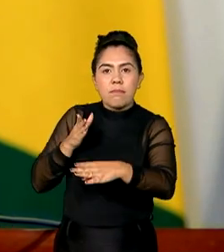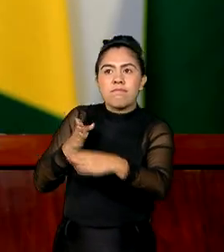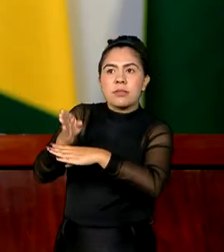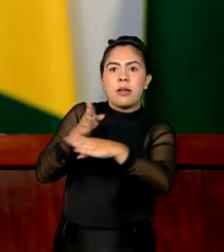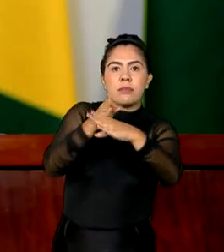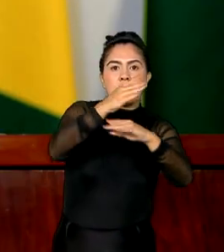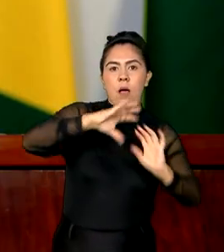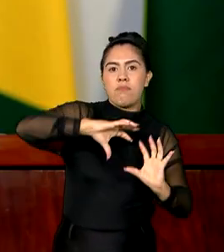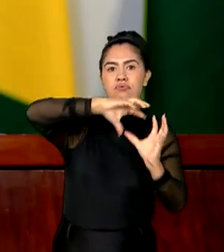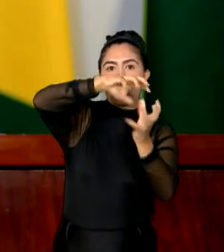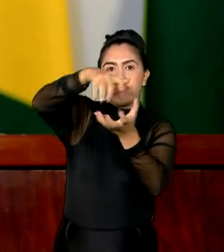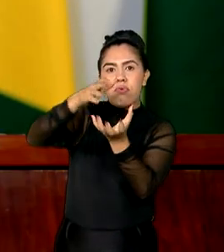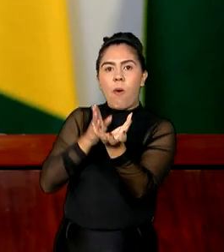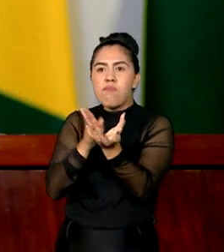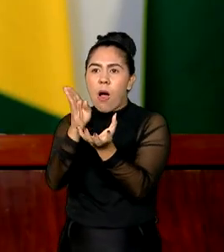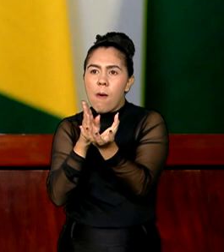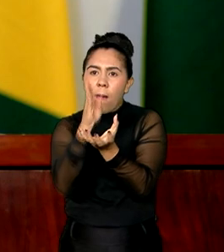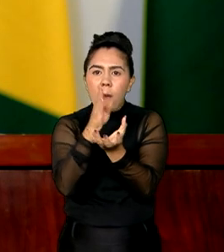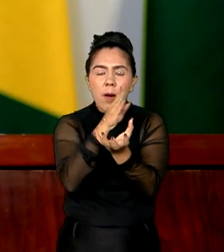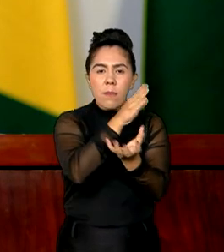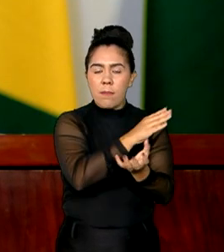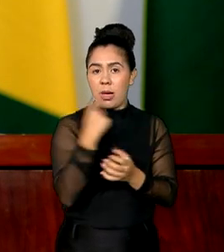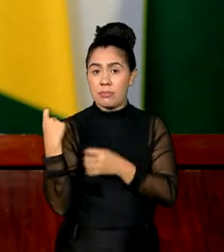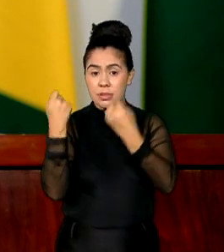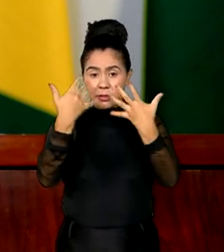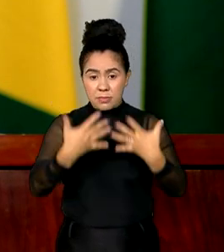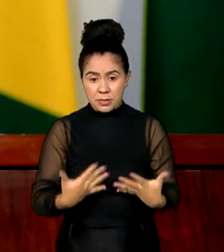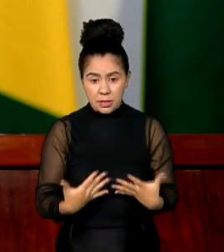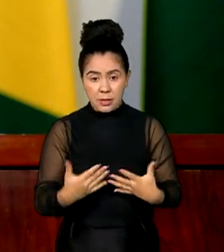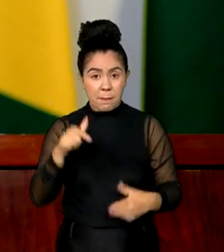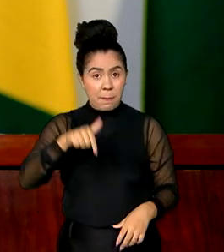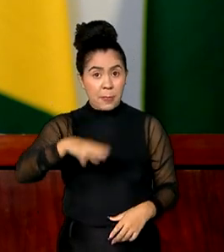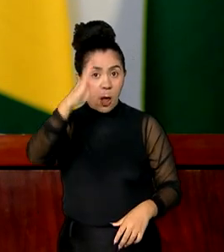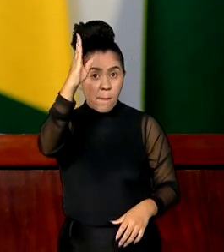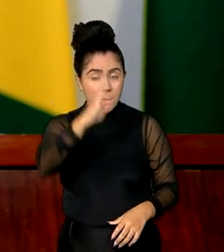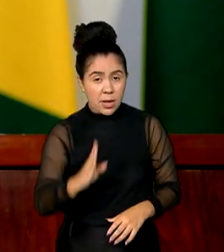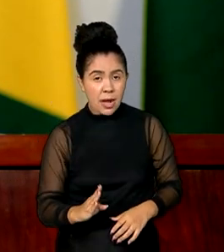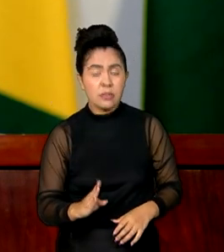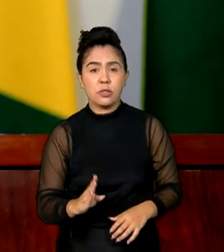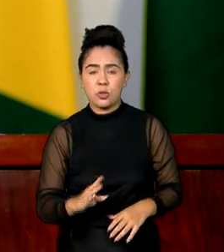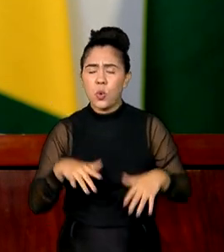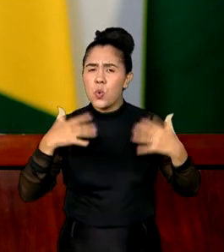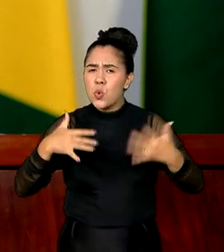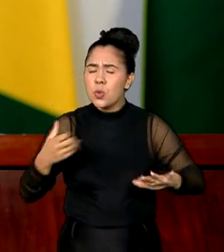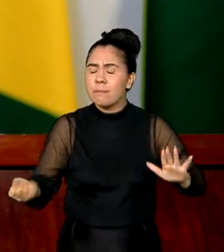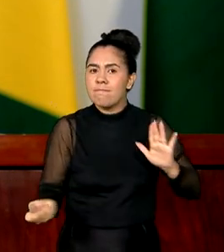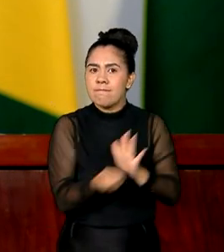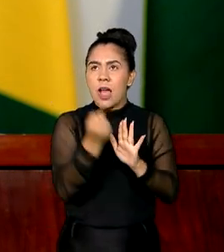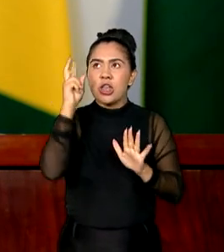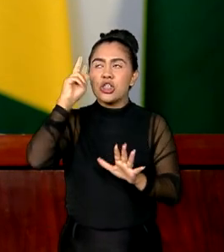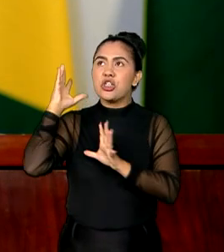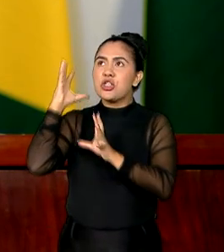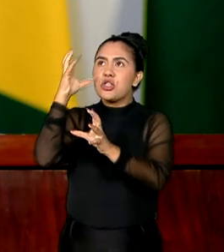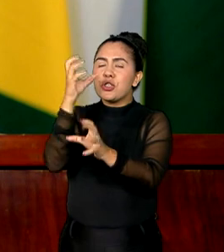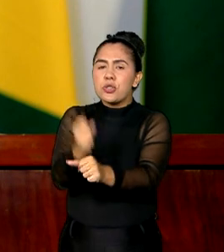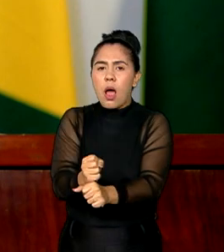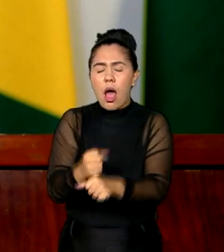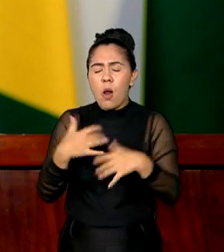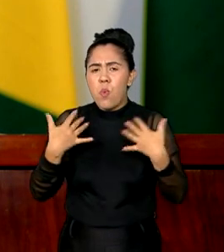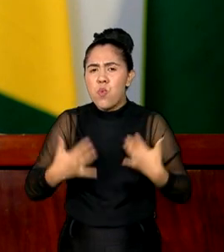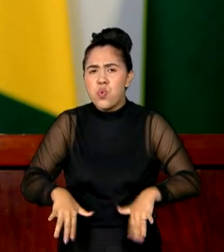global. O Brasil possivelmente não tenha tido na sua história nenhuma perspectiva, nenhuma chance